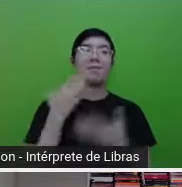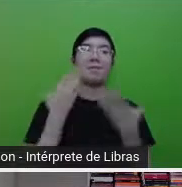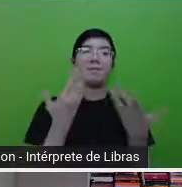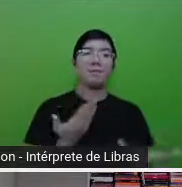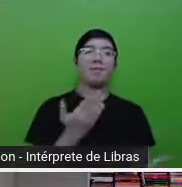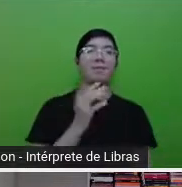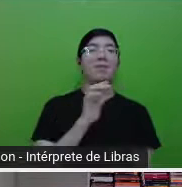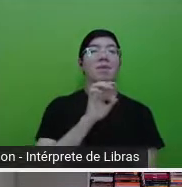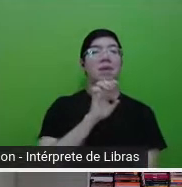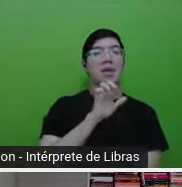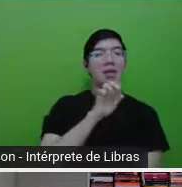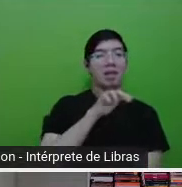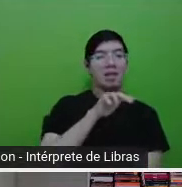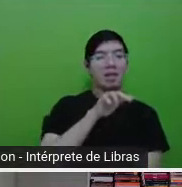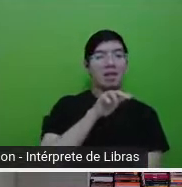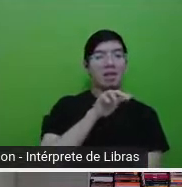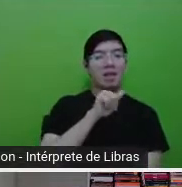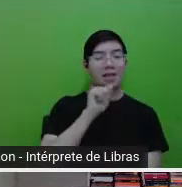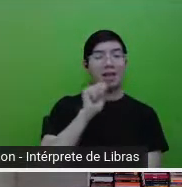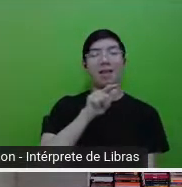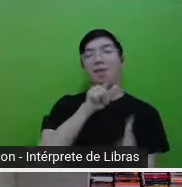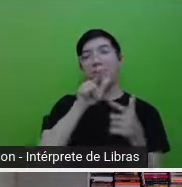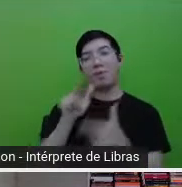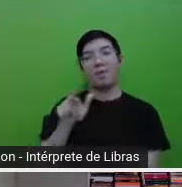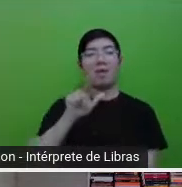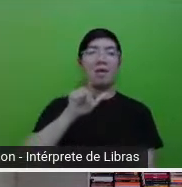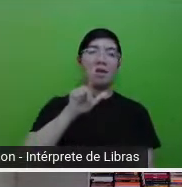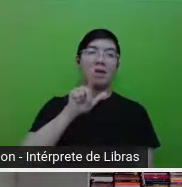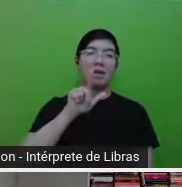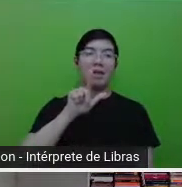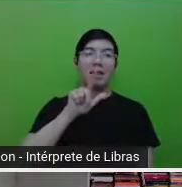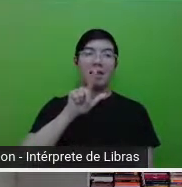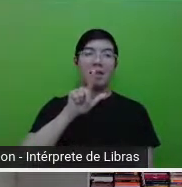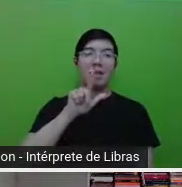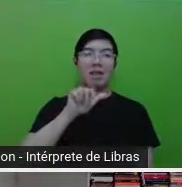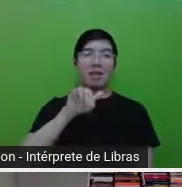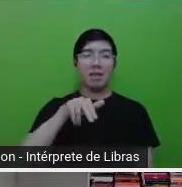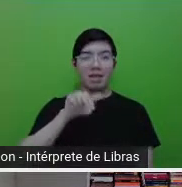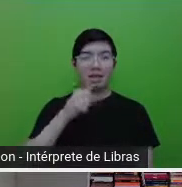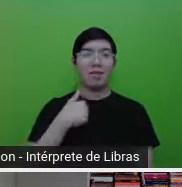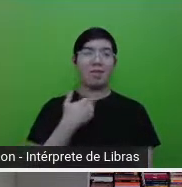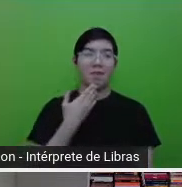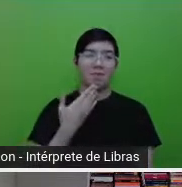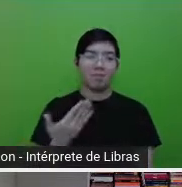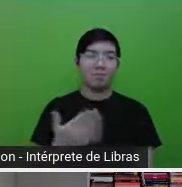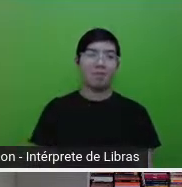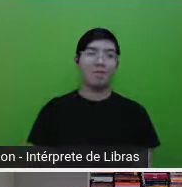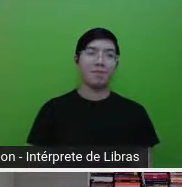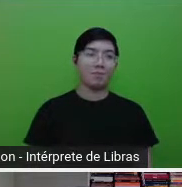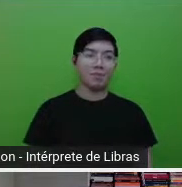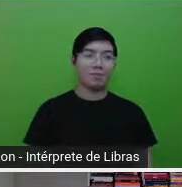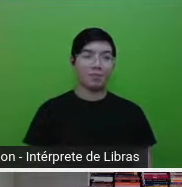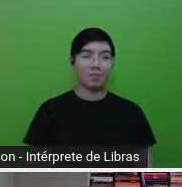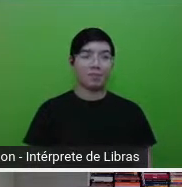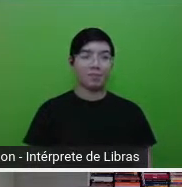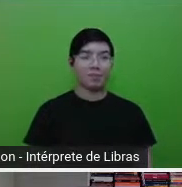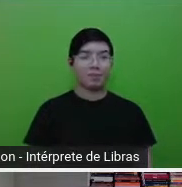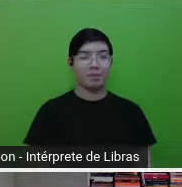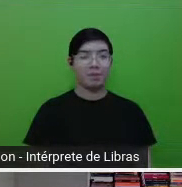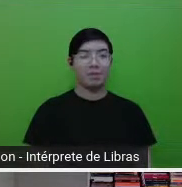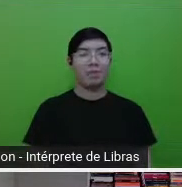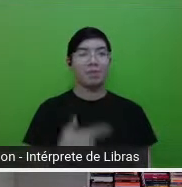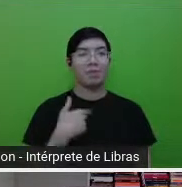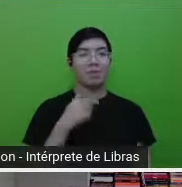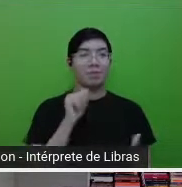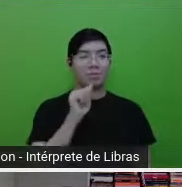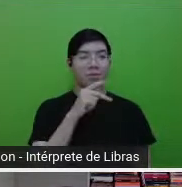de Lila. Eu encontrei no aplicativo do Fran